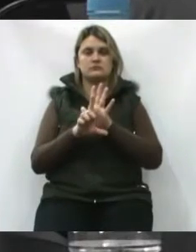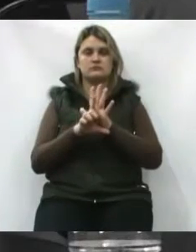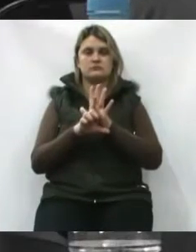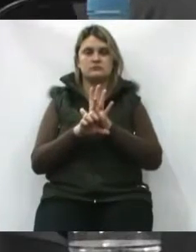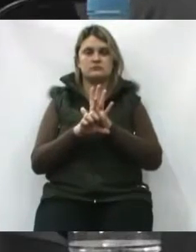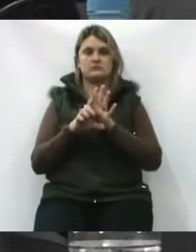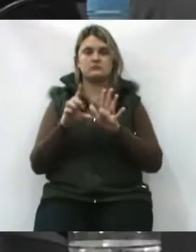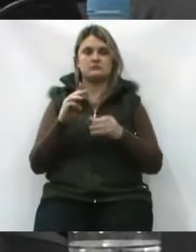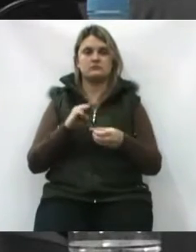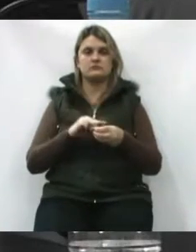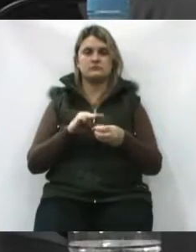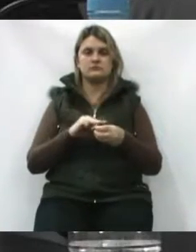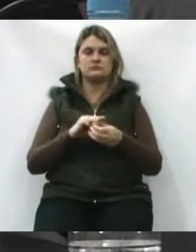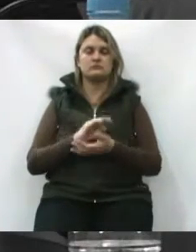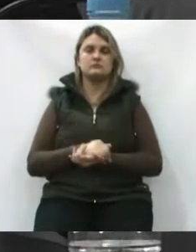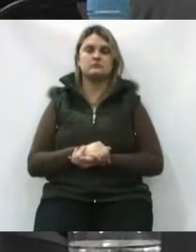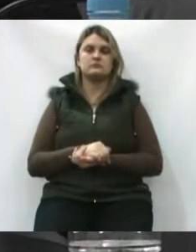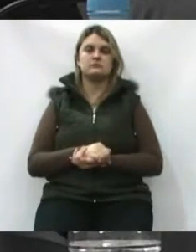Orgânica.